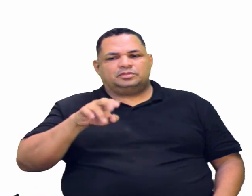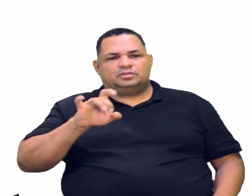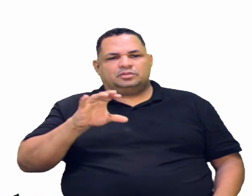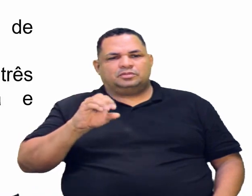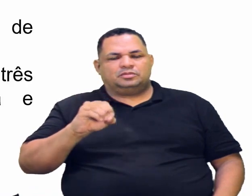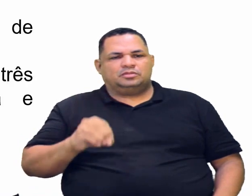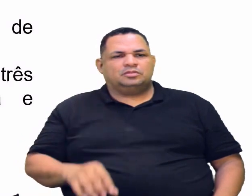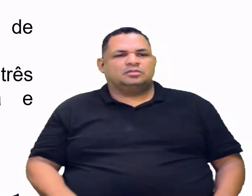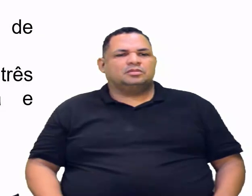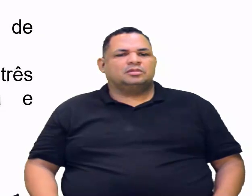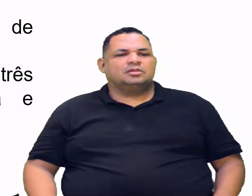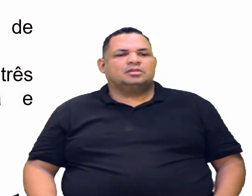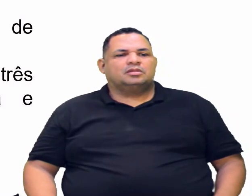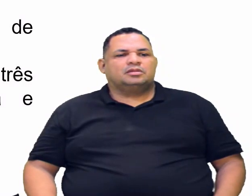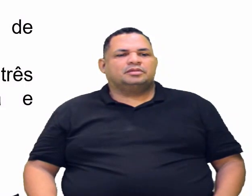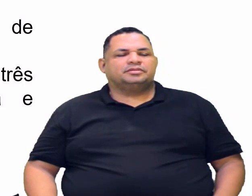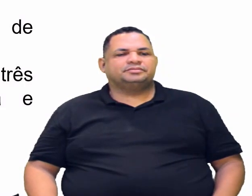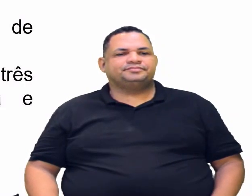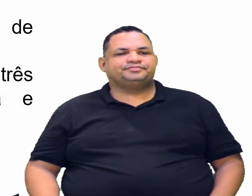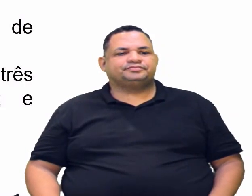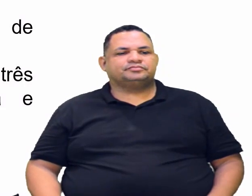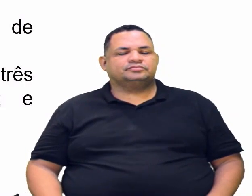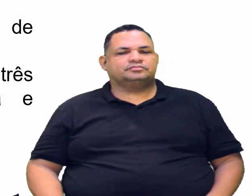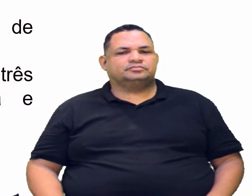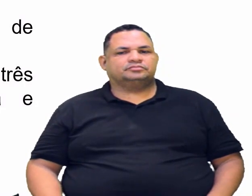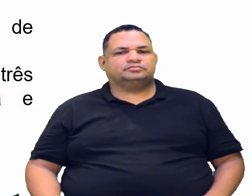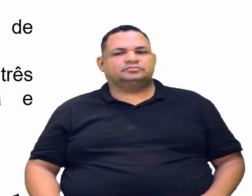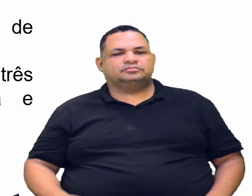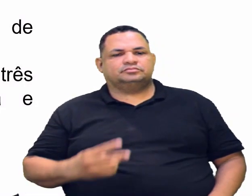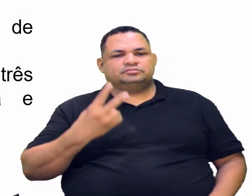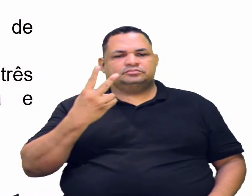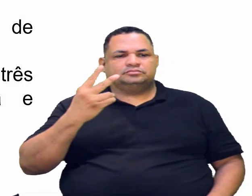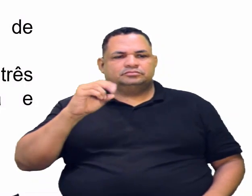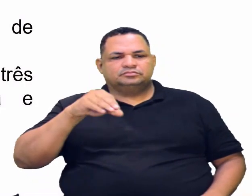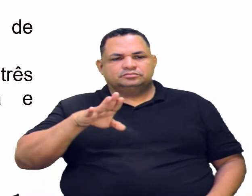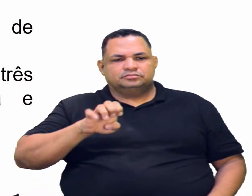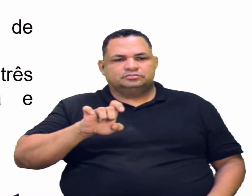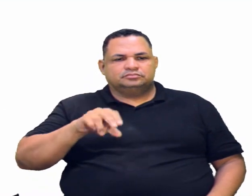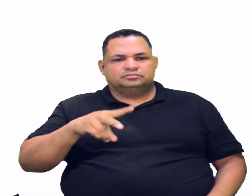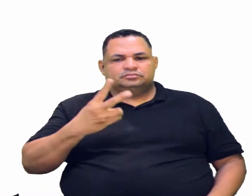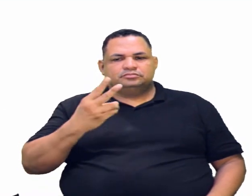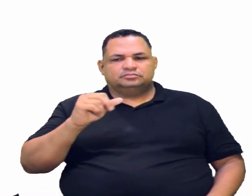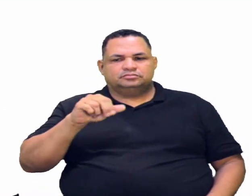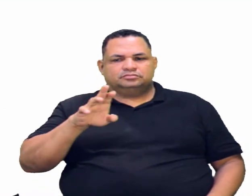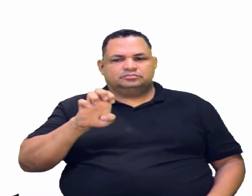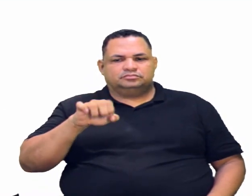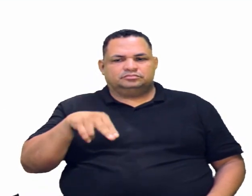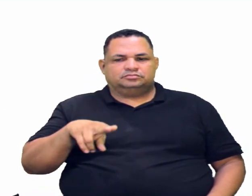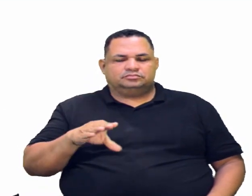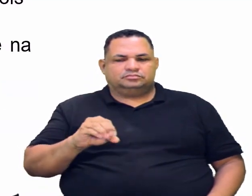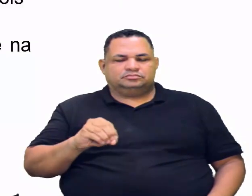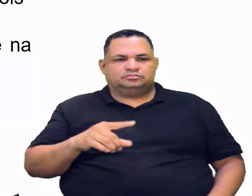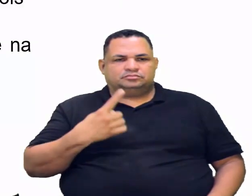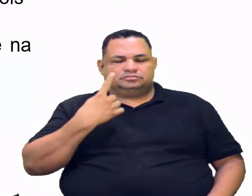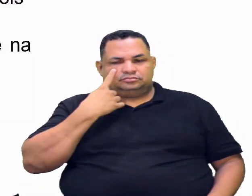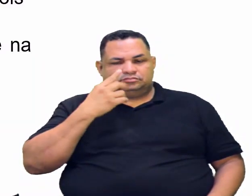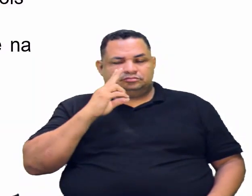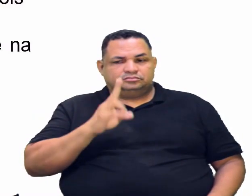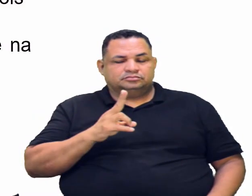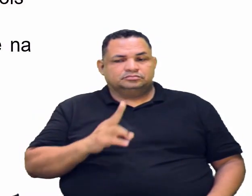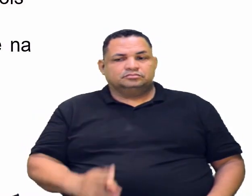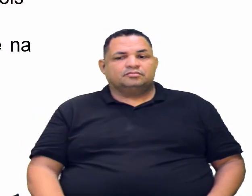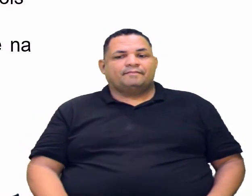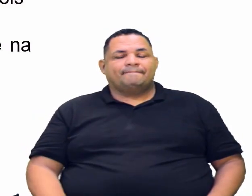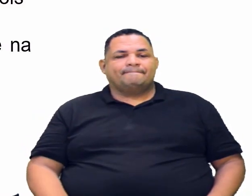Olha lá na primeira afirmativa. 2-metil, 2-metil, pentan, 2-eno. É o mesmo que a gente acabou de formar